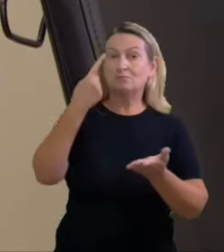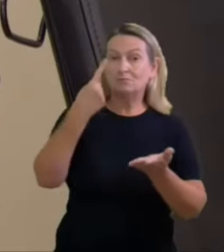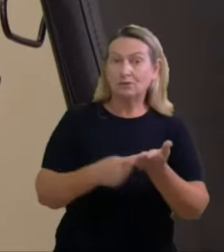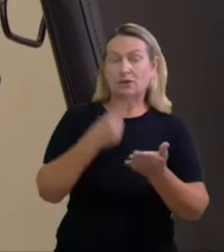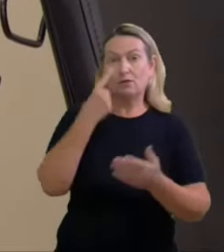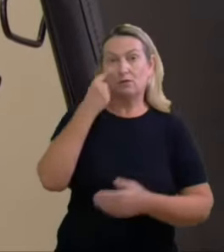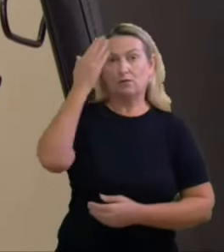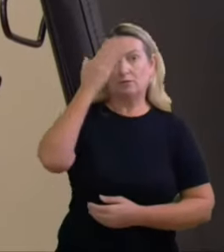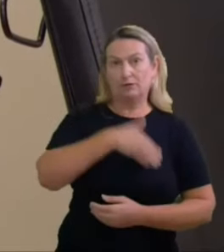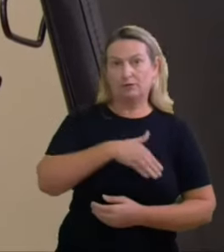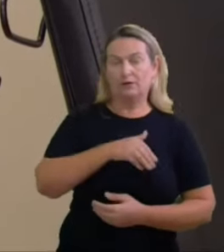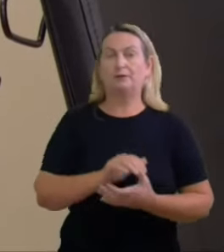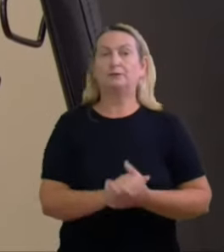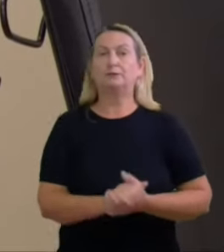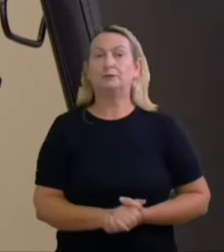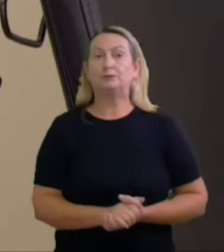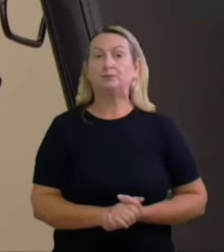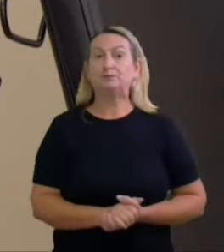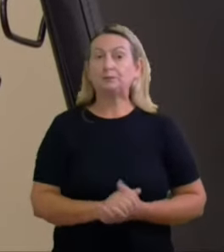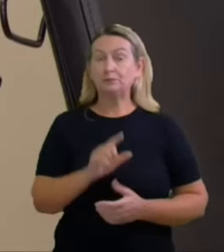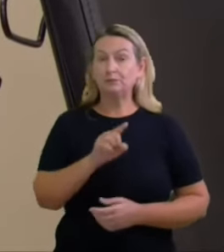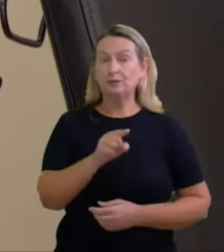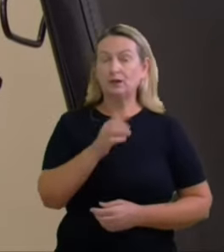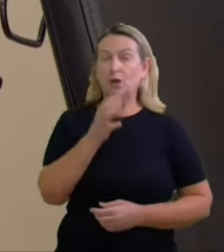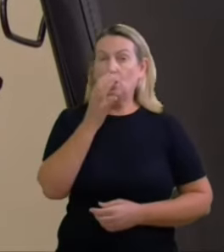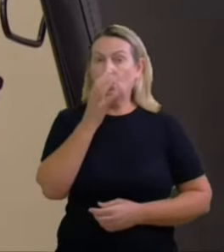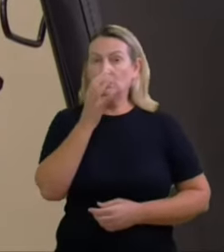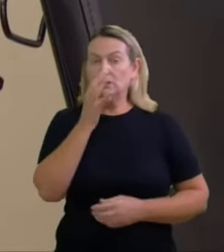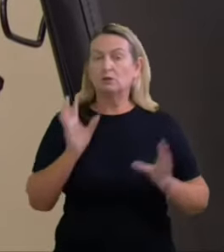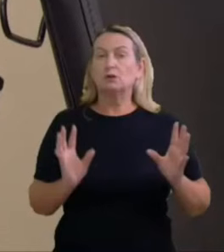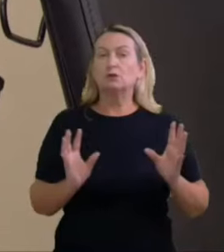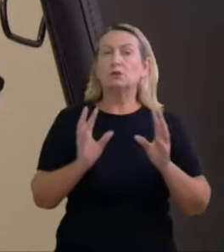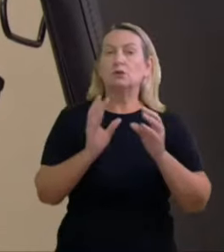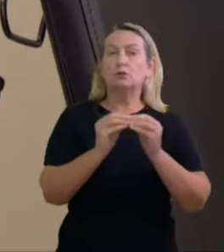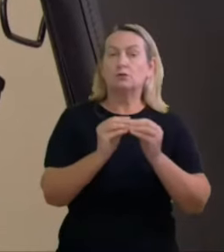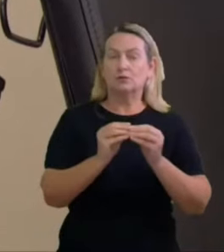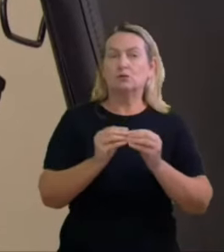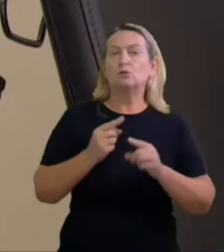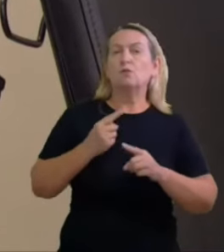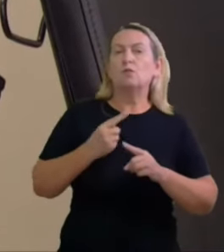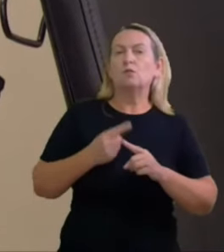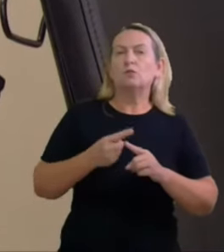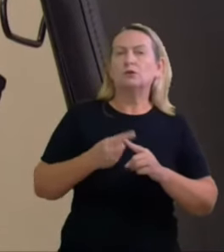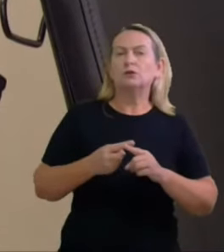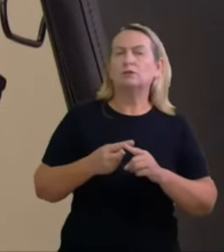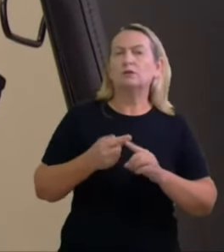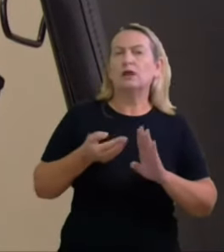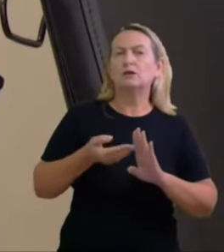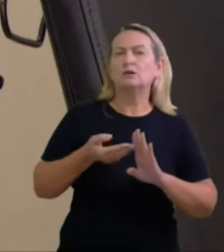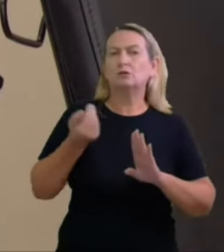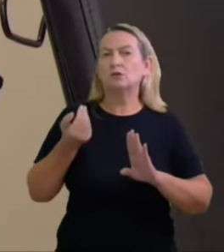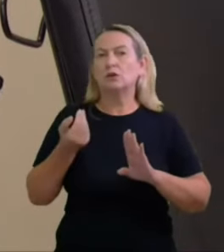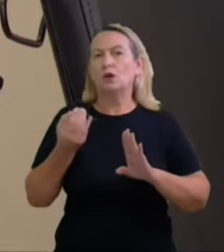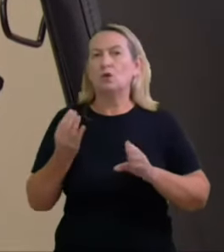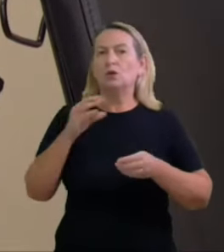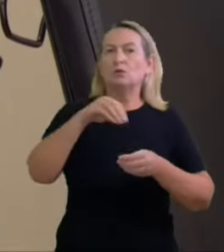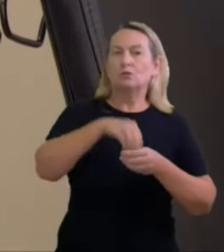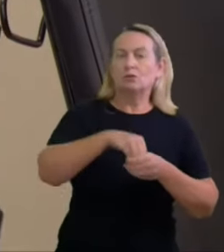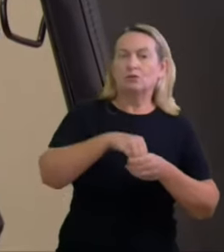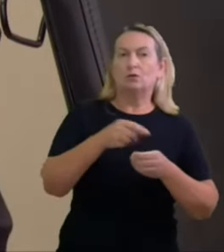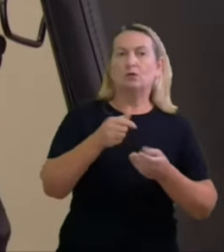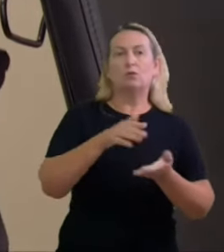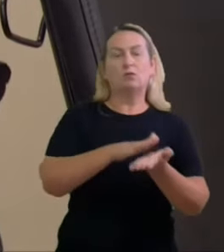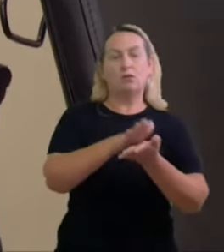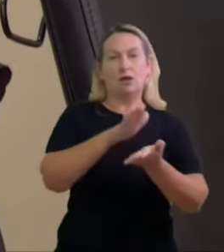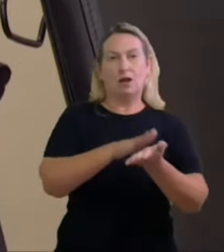no campo das observações há uma síntese dos motivos que justificam a exclusão ou a inclusão como gasto comprovado